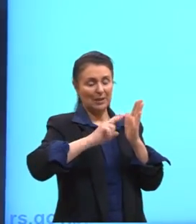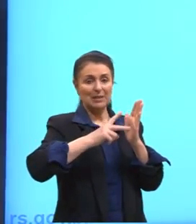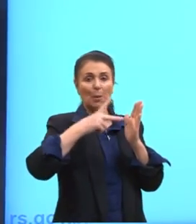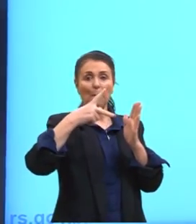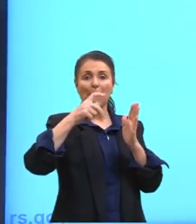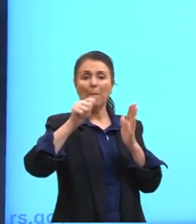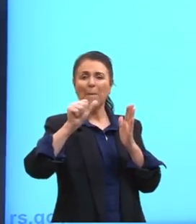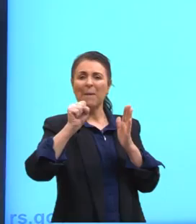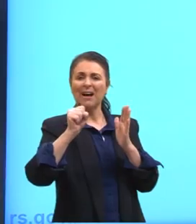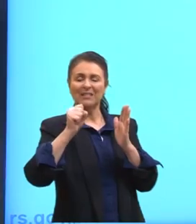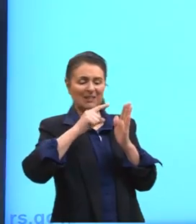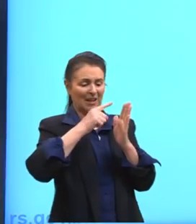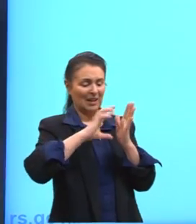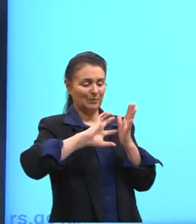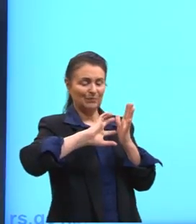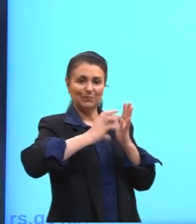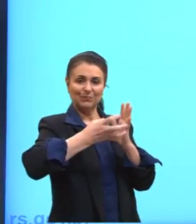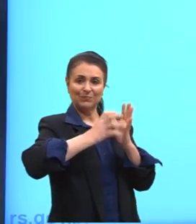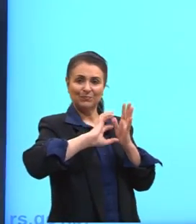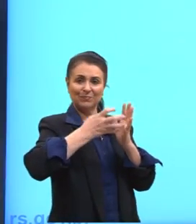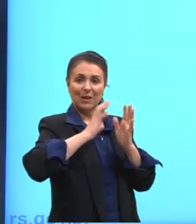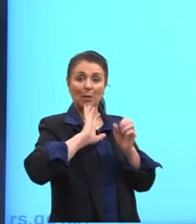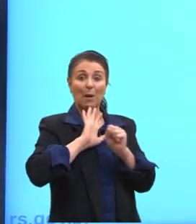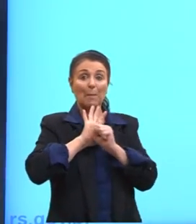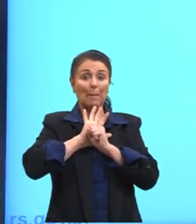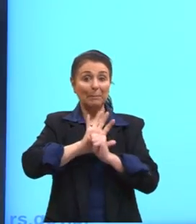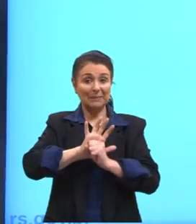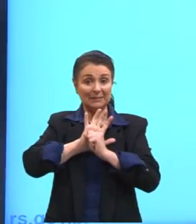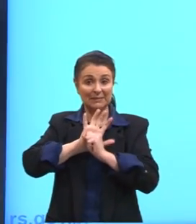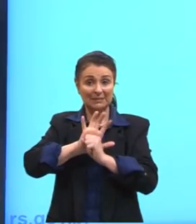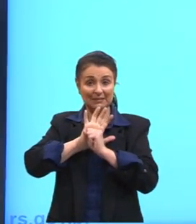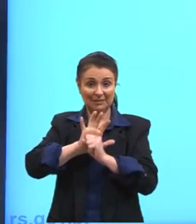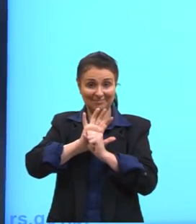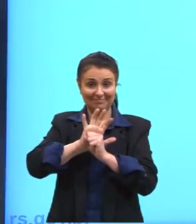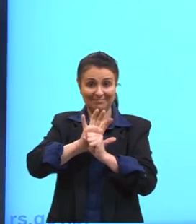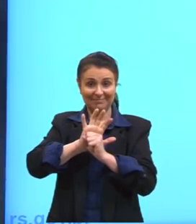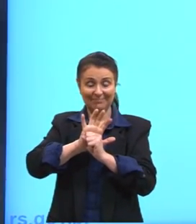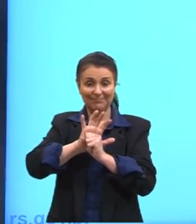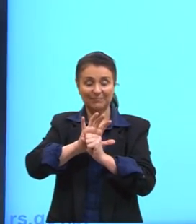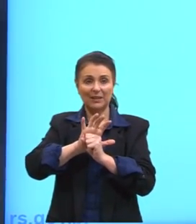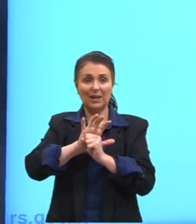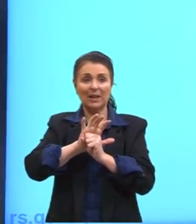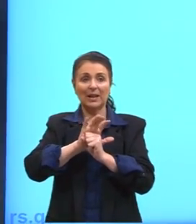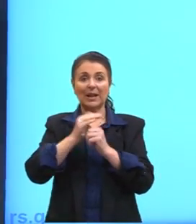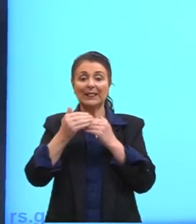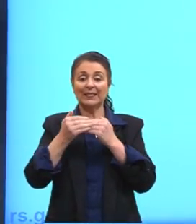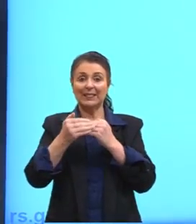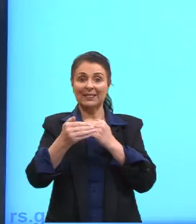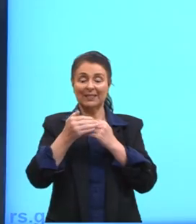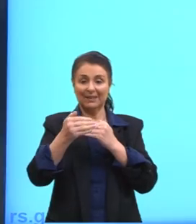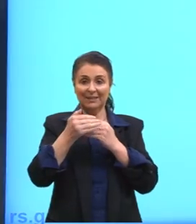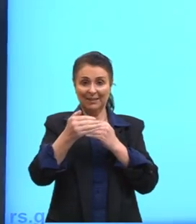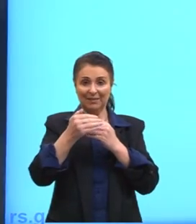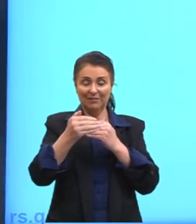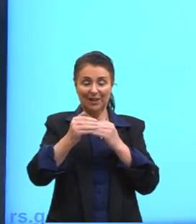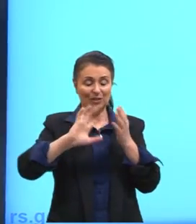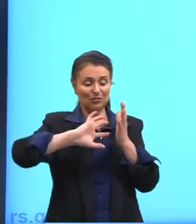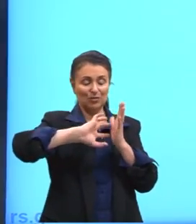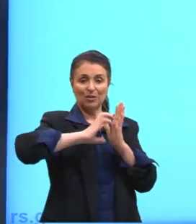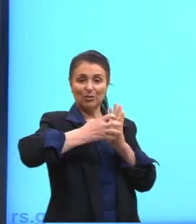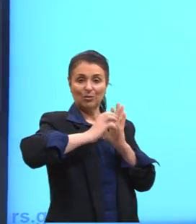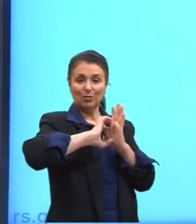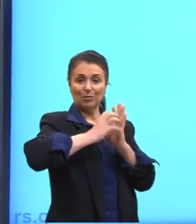né? A turbina gira porque a pressão exercida sobre as partes frontais das pás da turbina